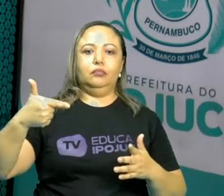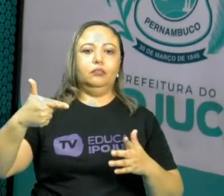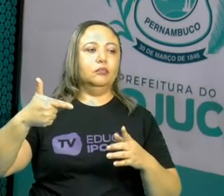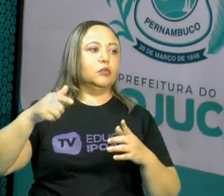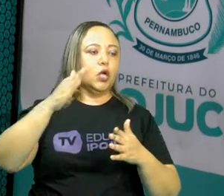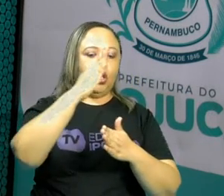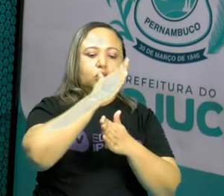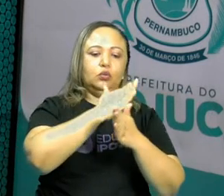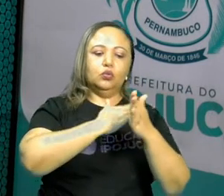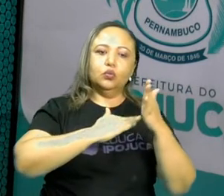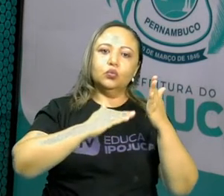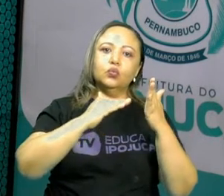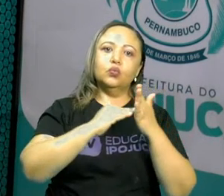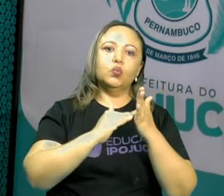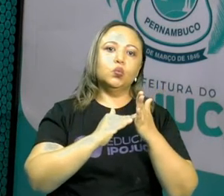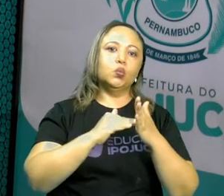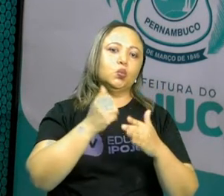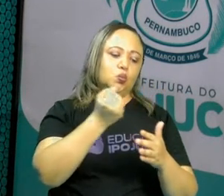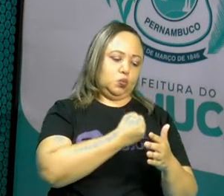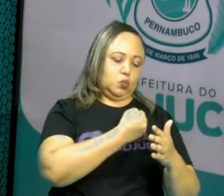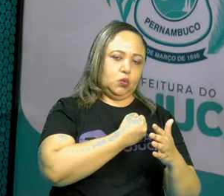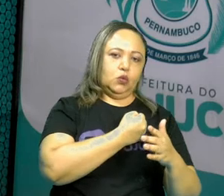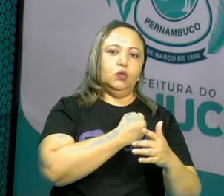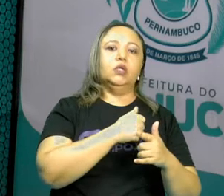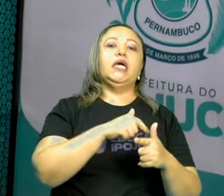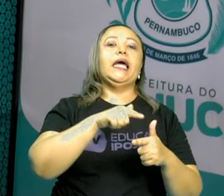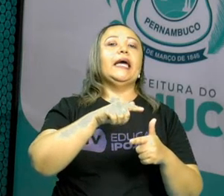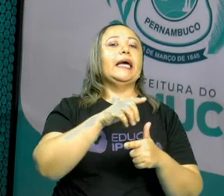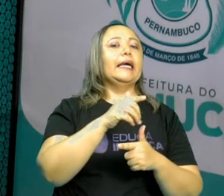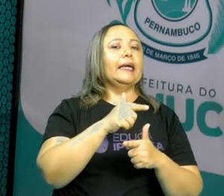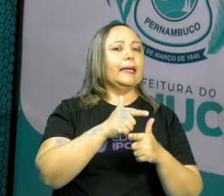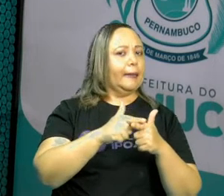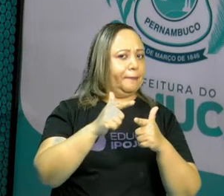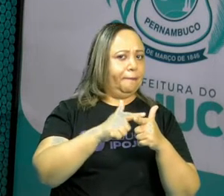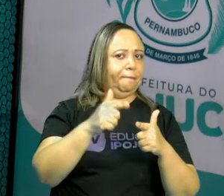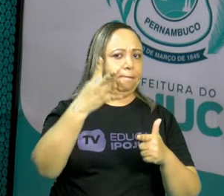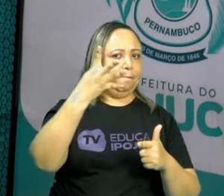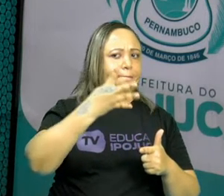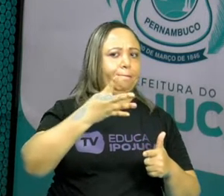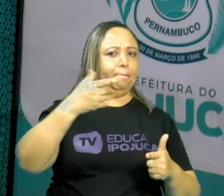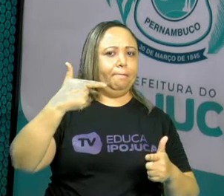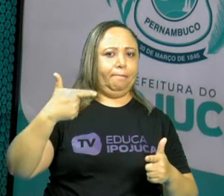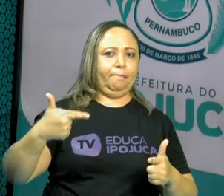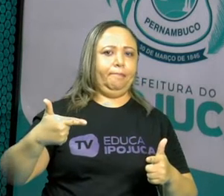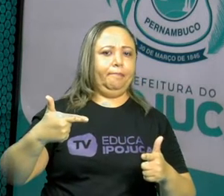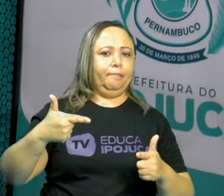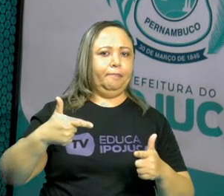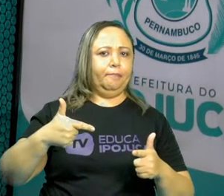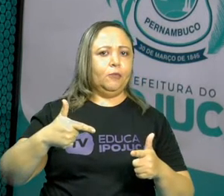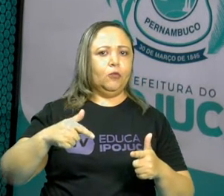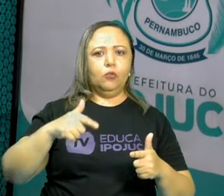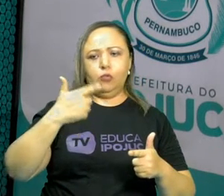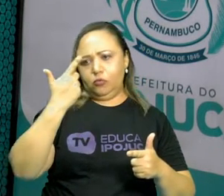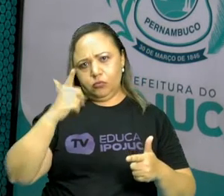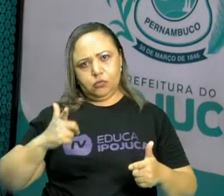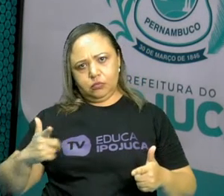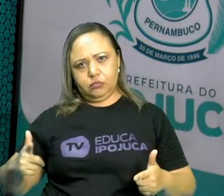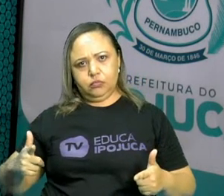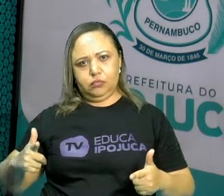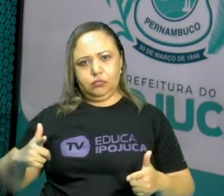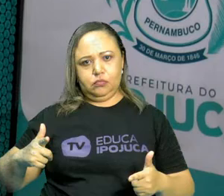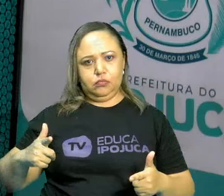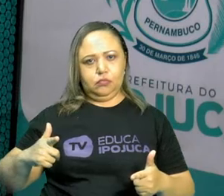E aí? Todos esses números, eles são divisores do 42 ou tem algum que não consegue dividir o 42?